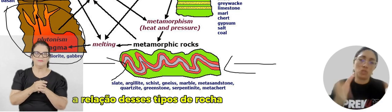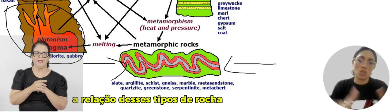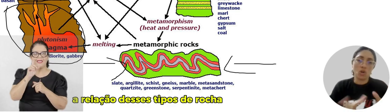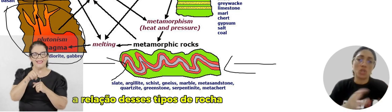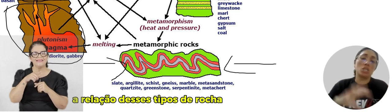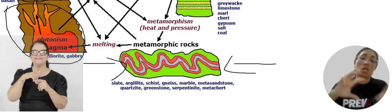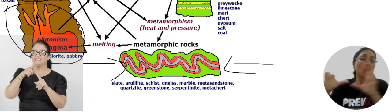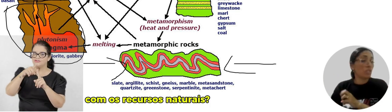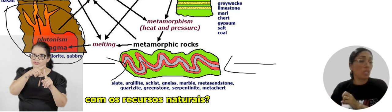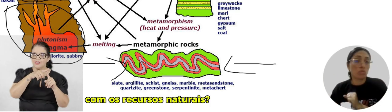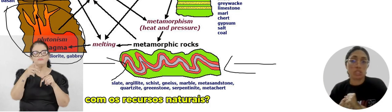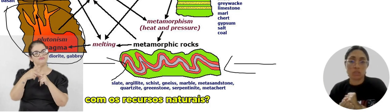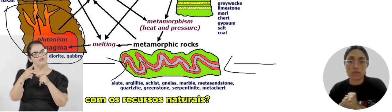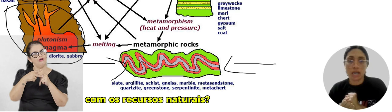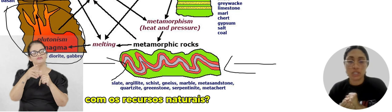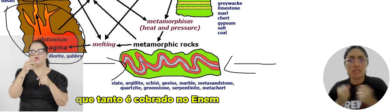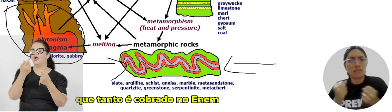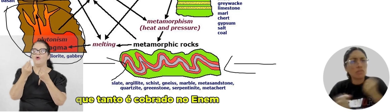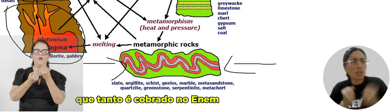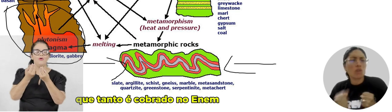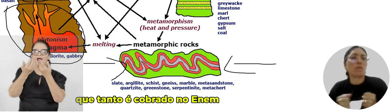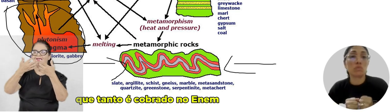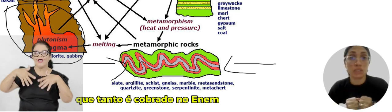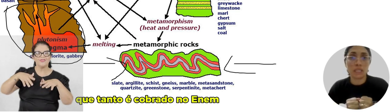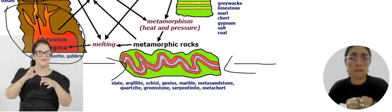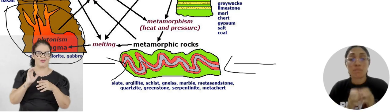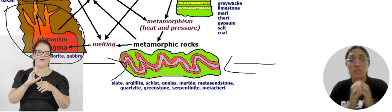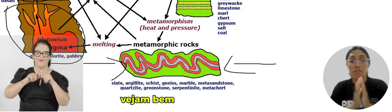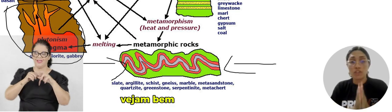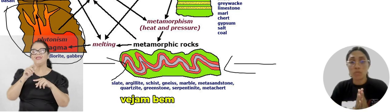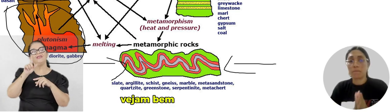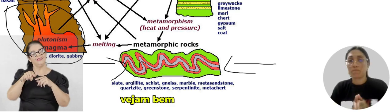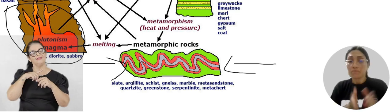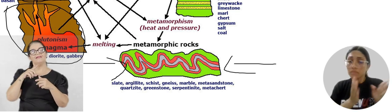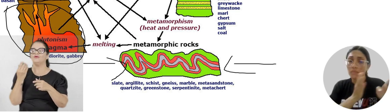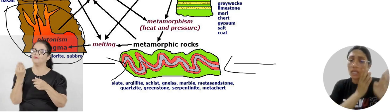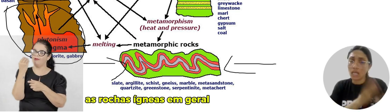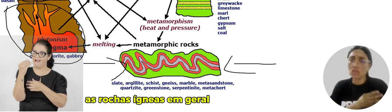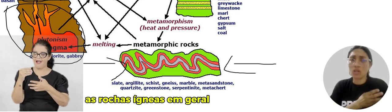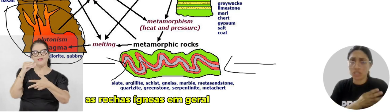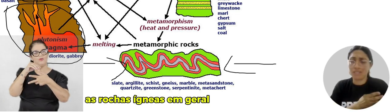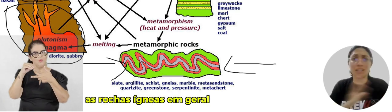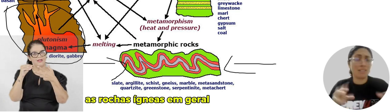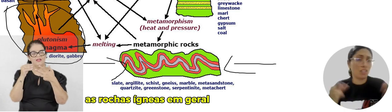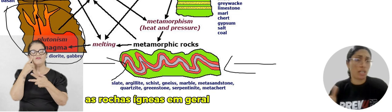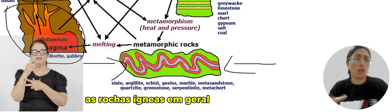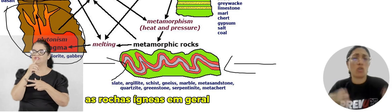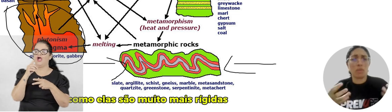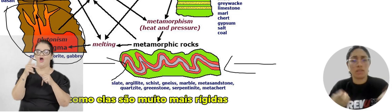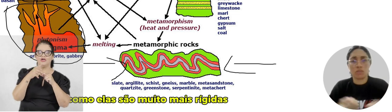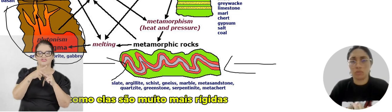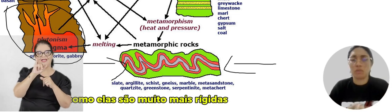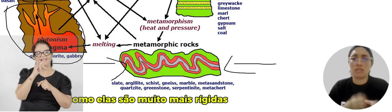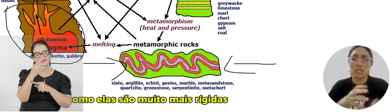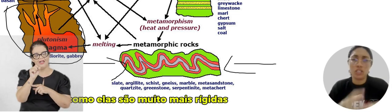tipos de rocha com os recursos naturais, que tanto é cobrado no Enem. Vejam bem, as rochas ígneis, em geral,